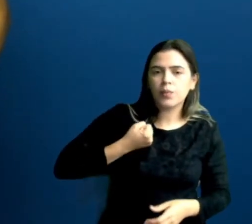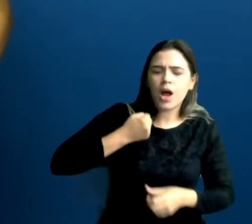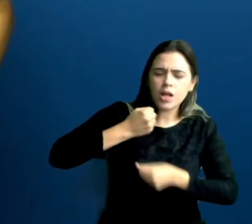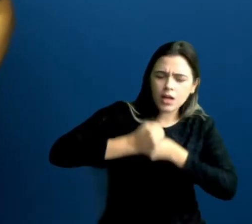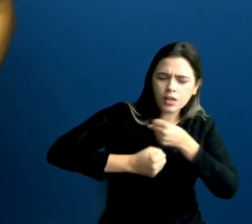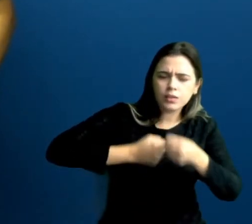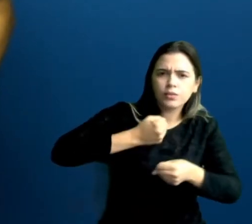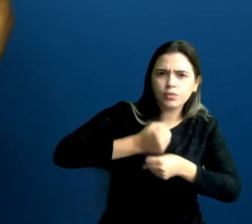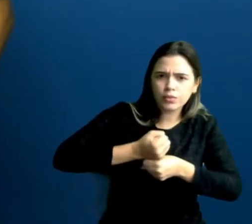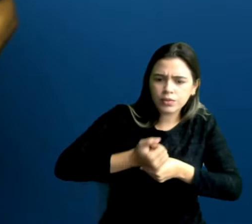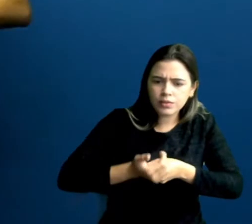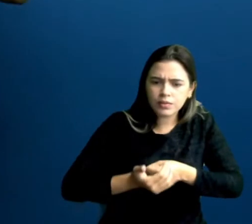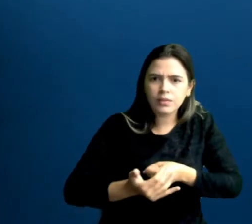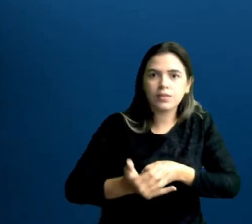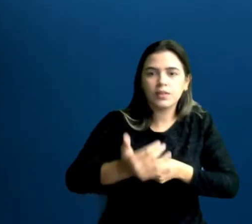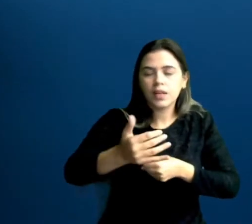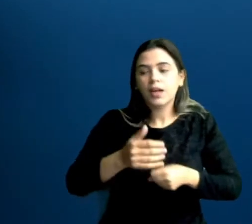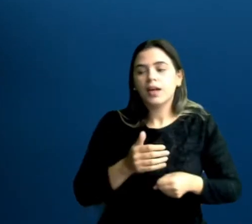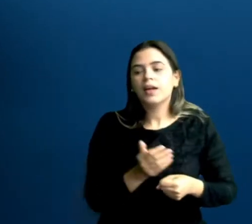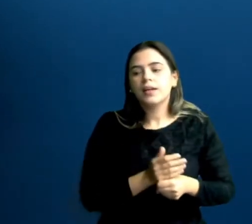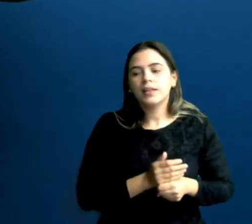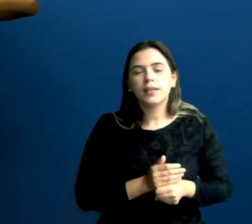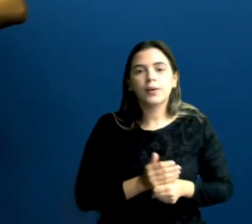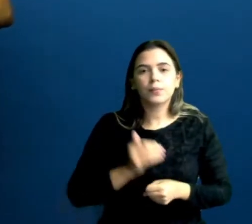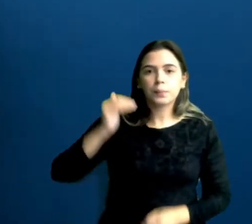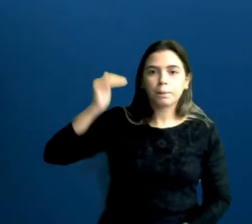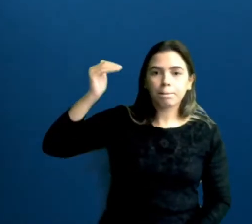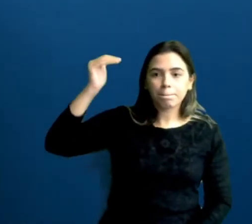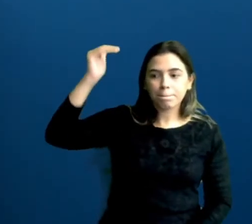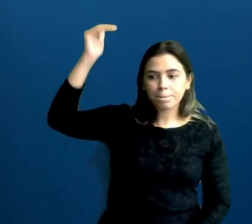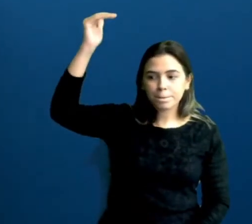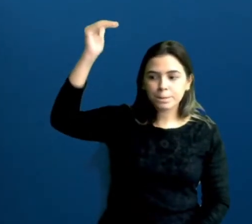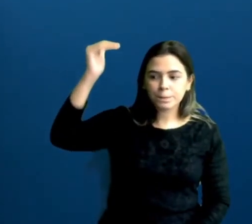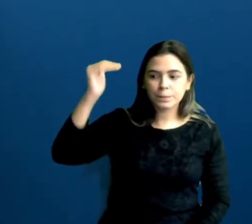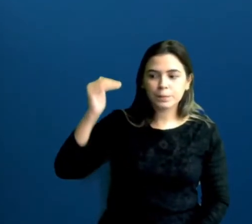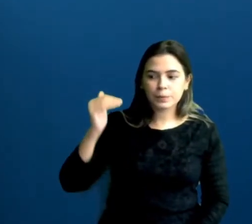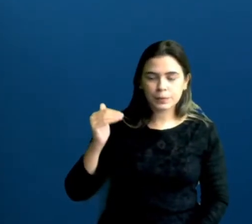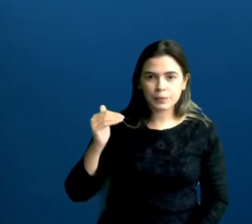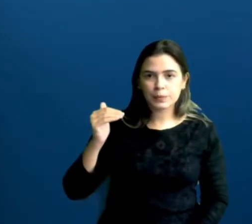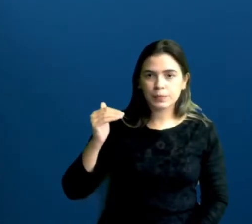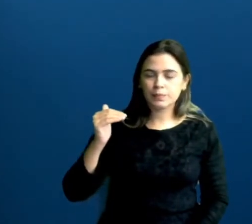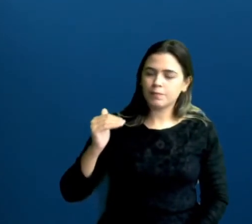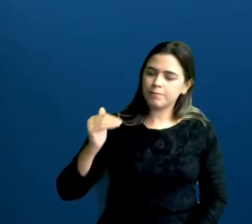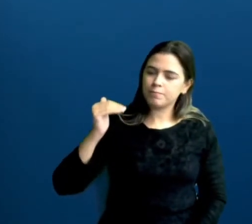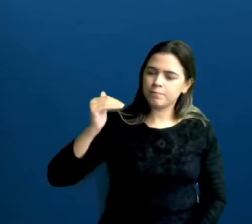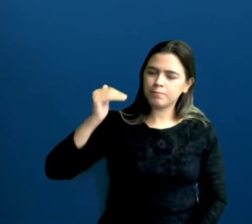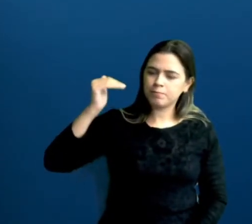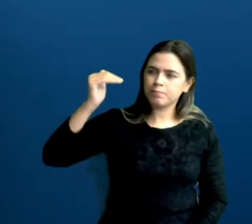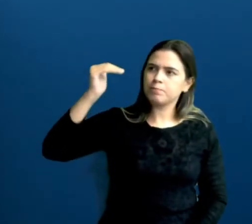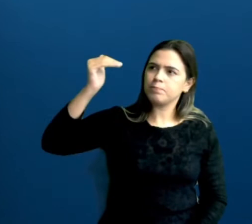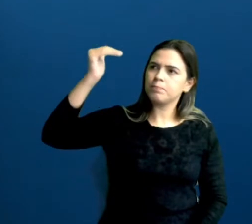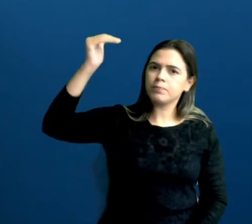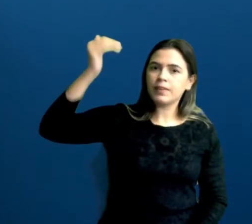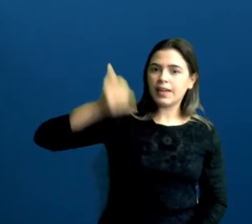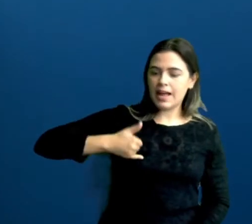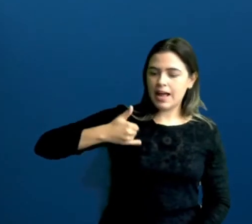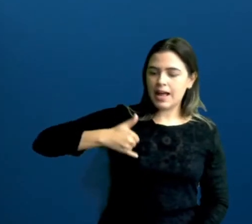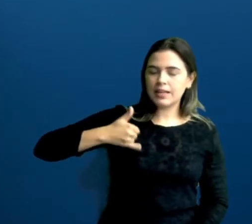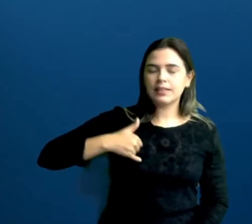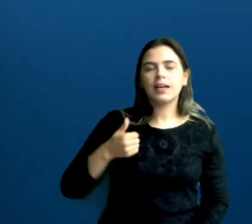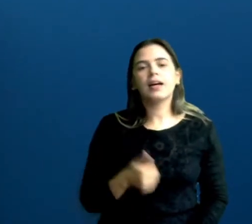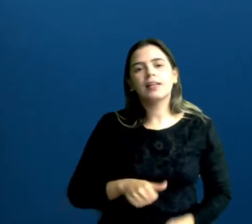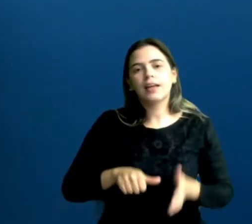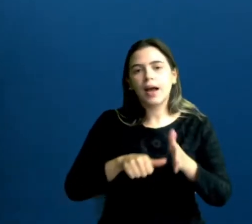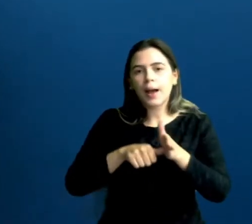barra dessa, que está aqui na horizontal, representa a faixa etária, mesmo como o nome diz. Então, a primeira,